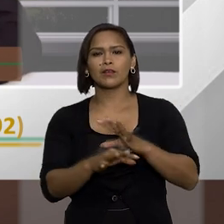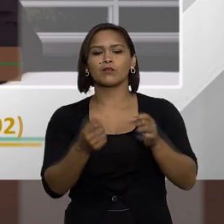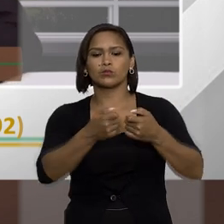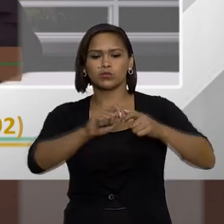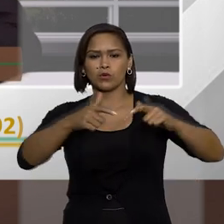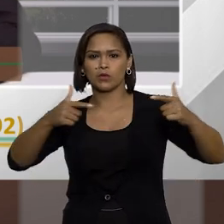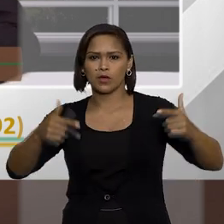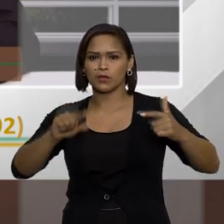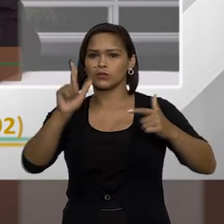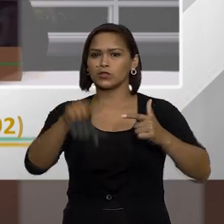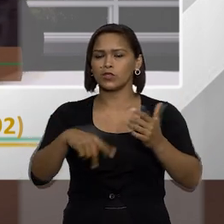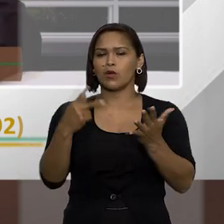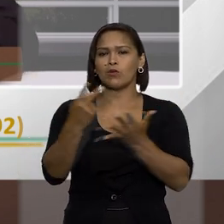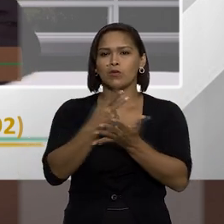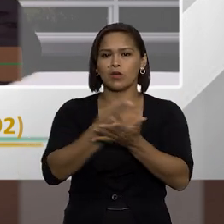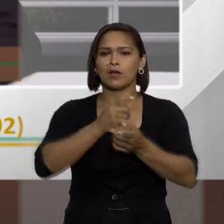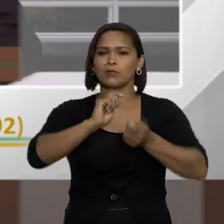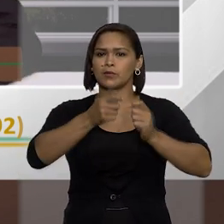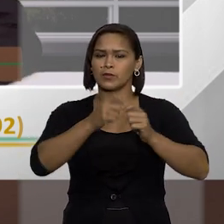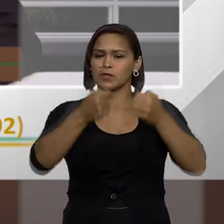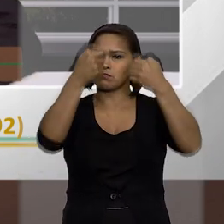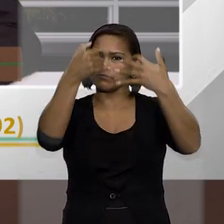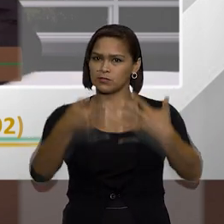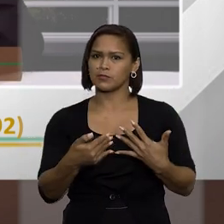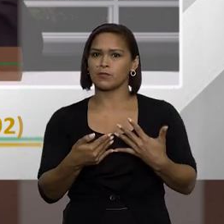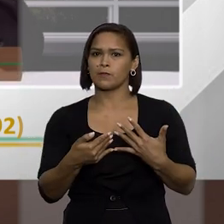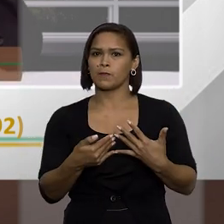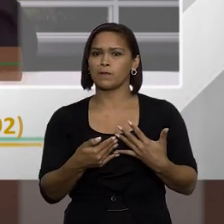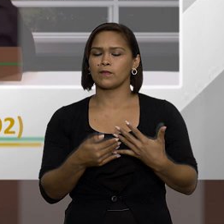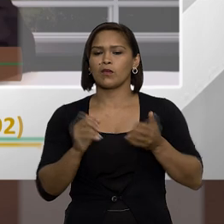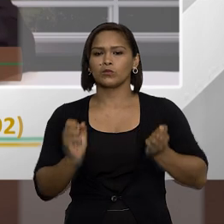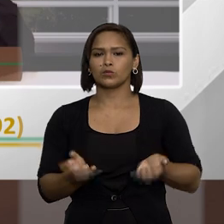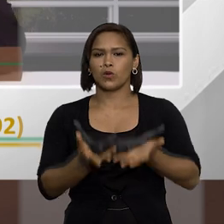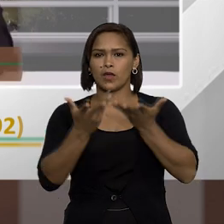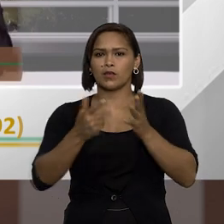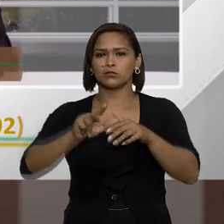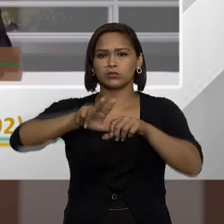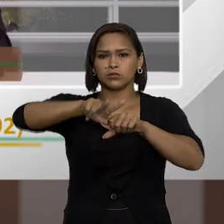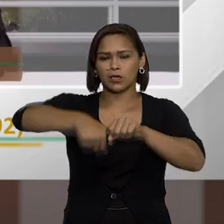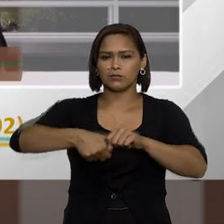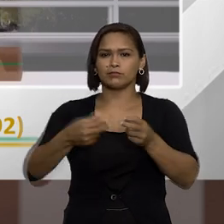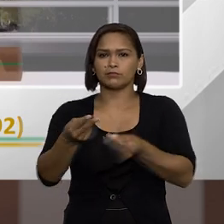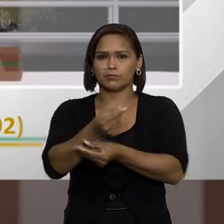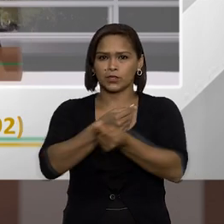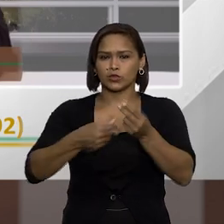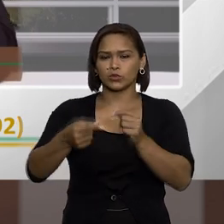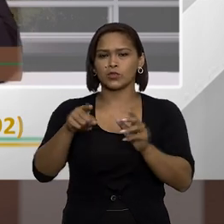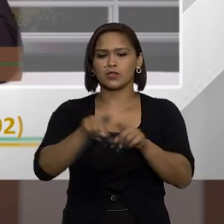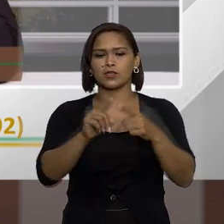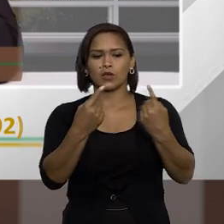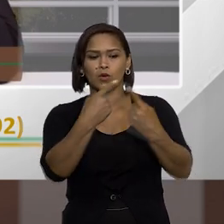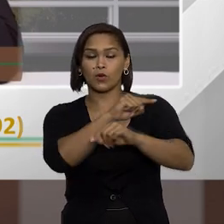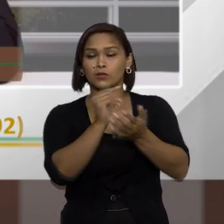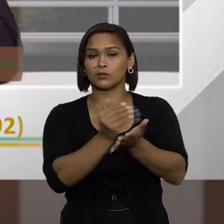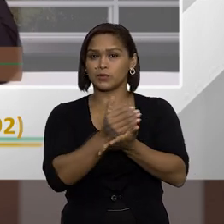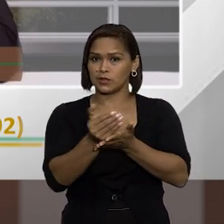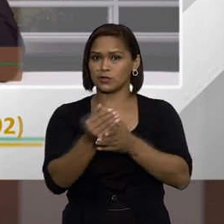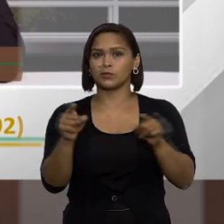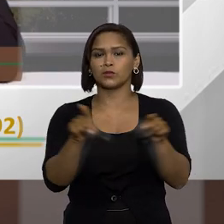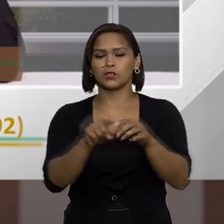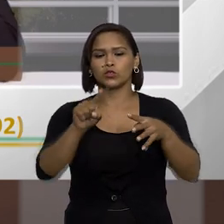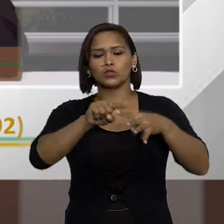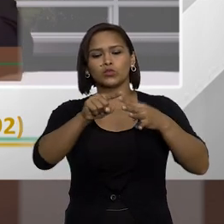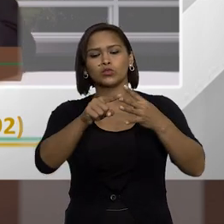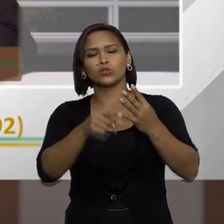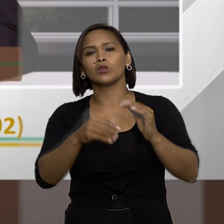ficando um pouco mais amplo são os atos de improbidade propriamente ditos. O enriquecimento ilícito, prejuízo ao erário e atentar contra princípios.